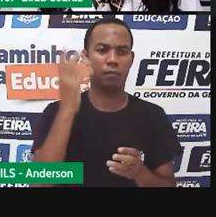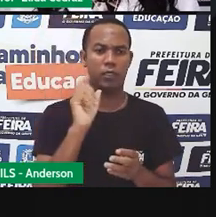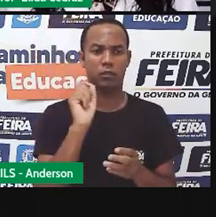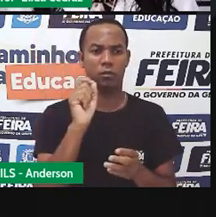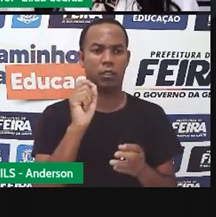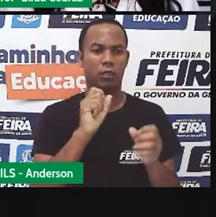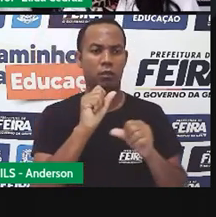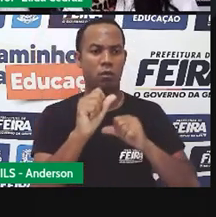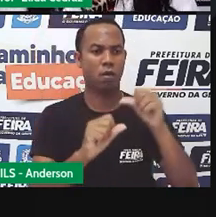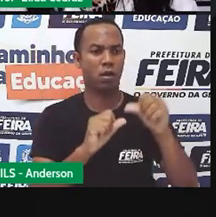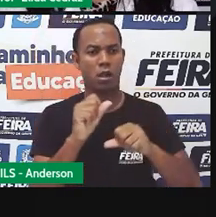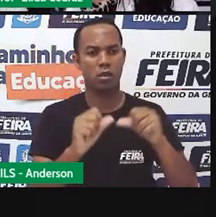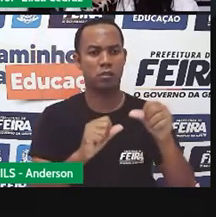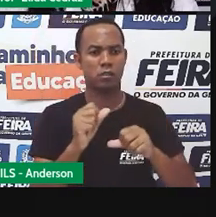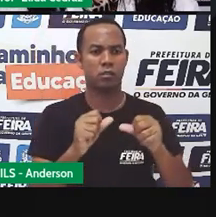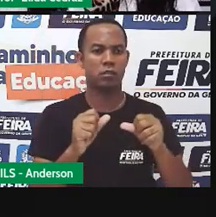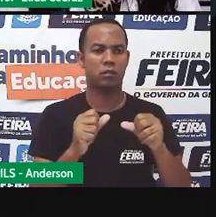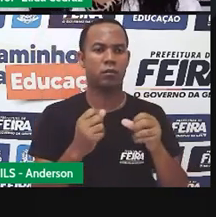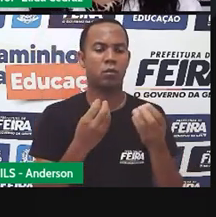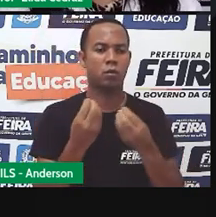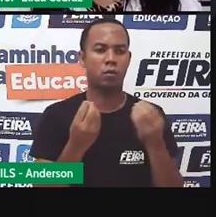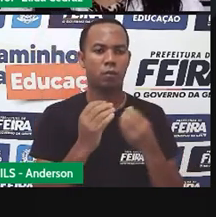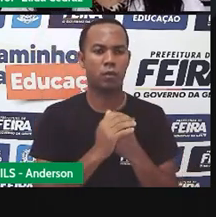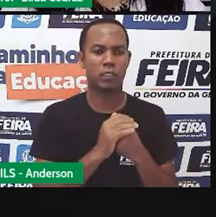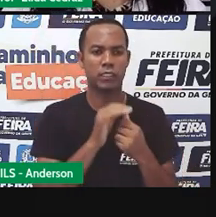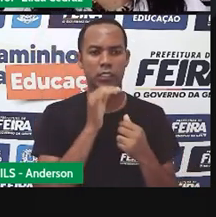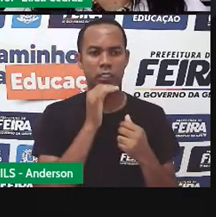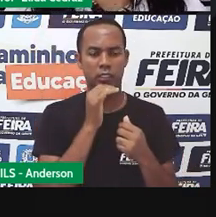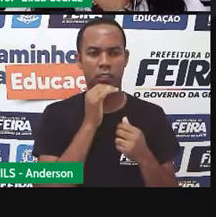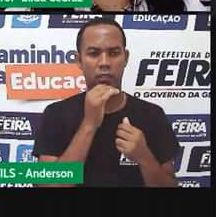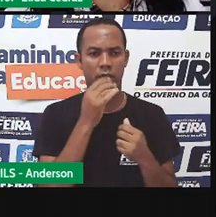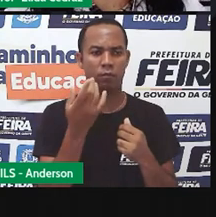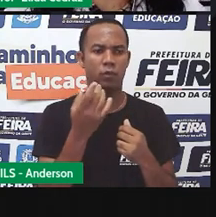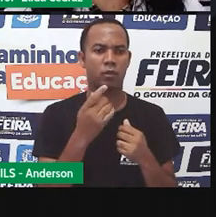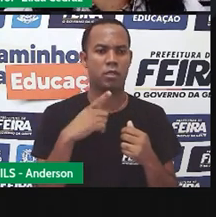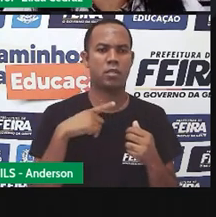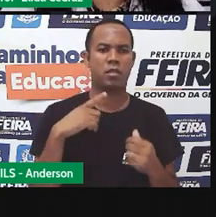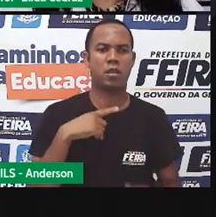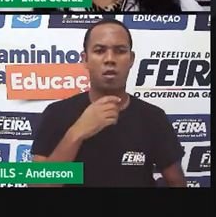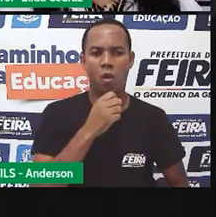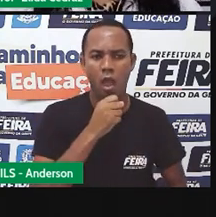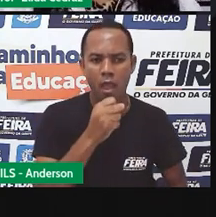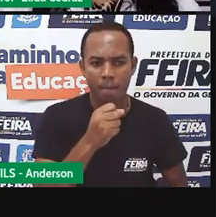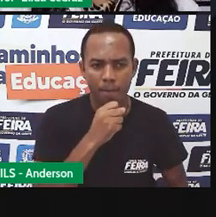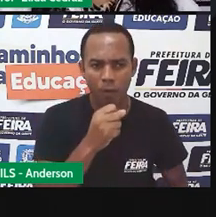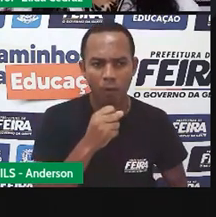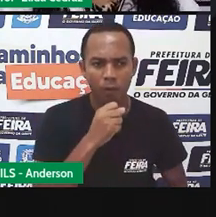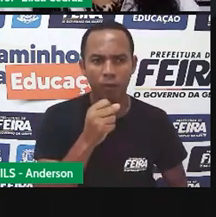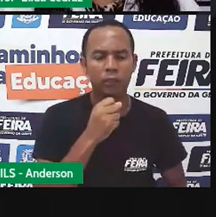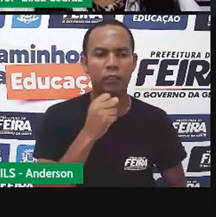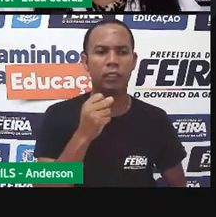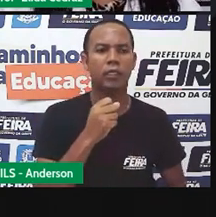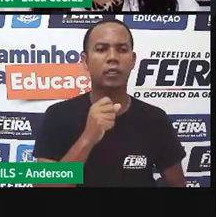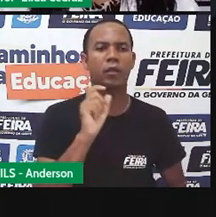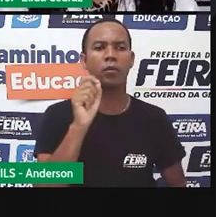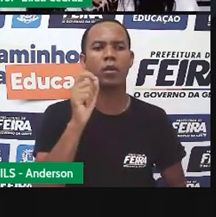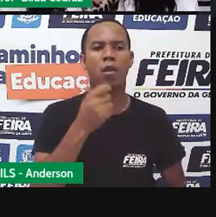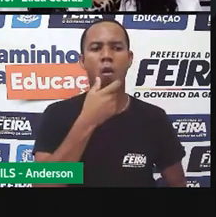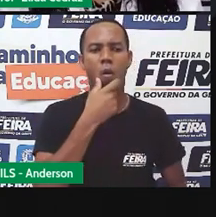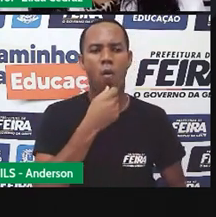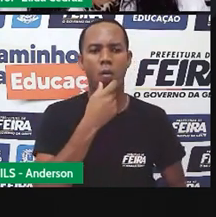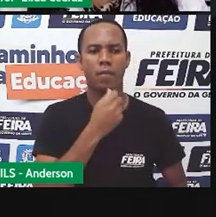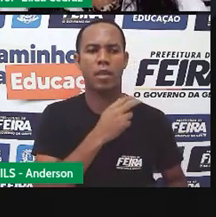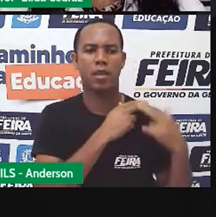transformá-las num noticiário. Existe o repórter que ele vai às ruas, ele vai